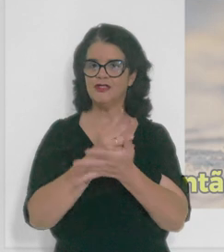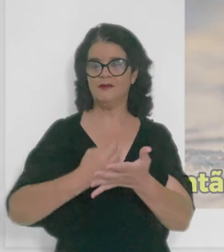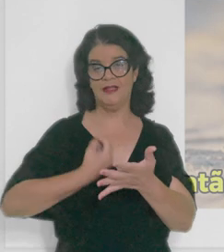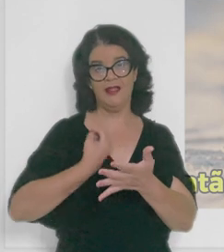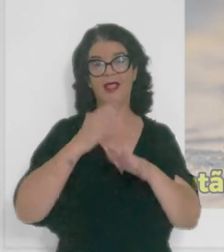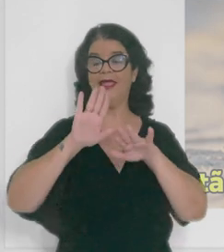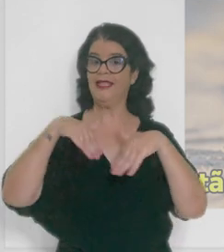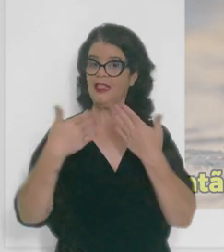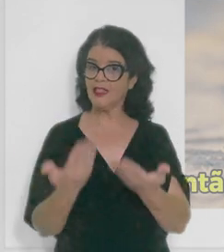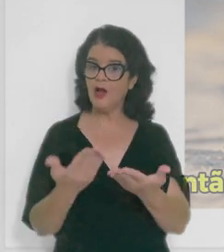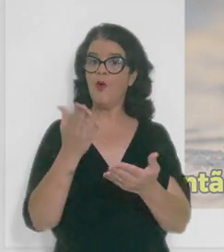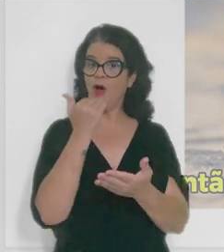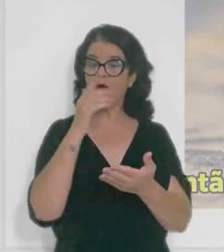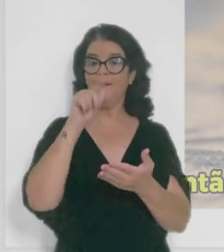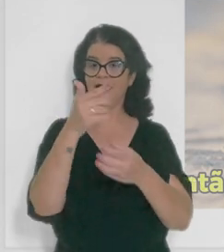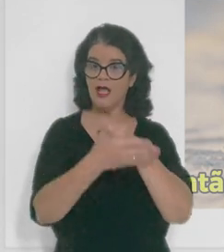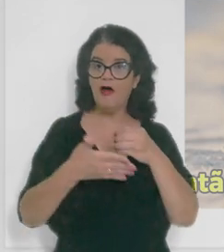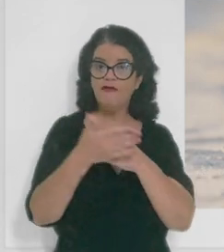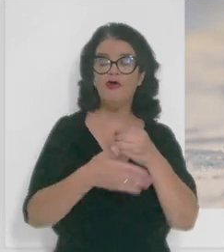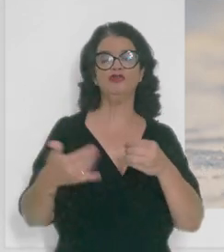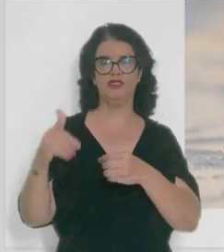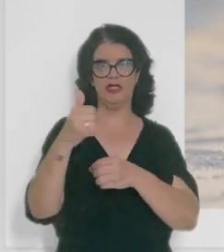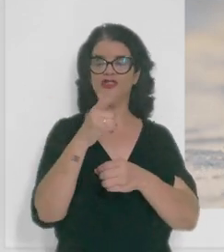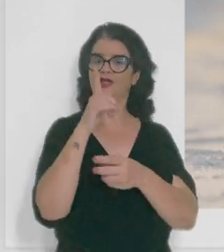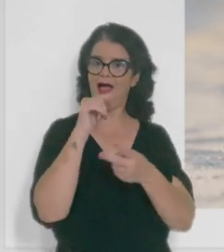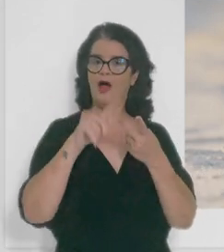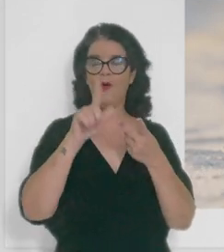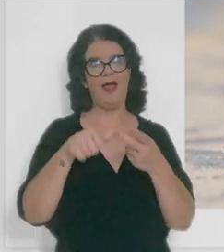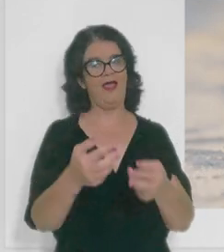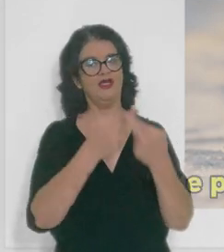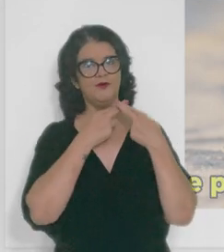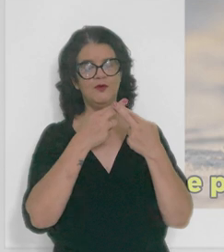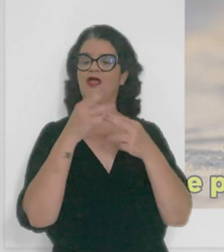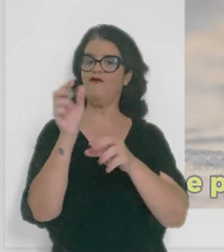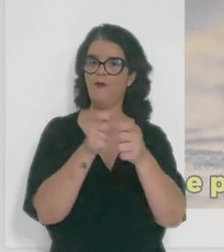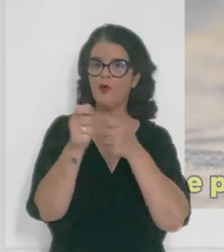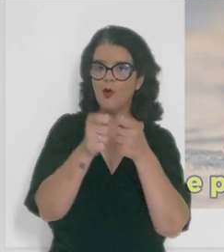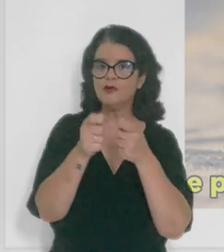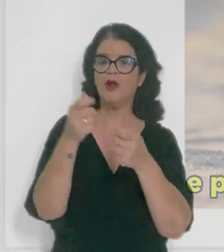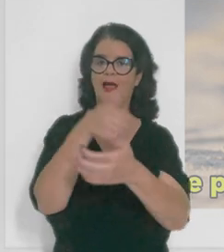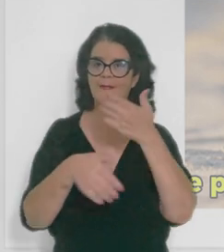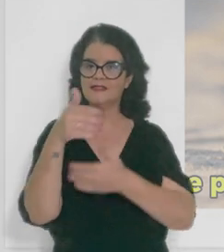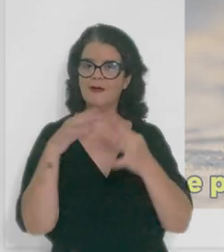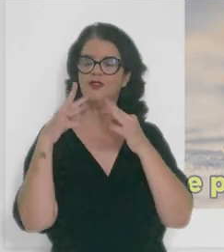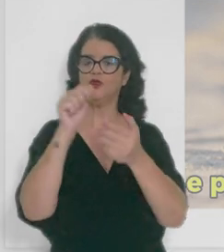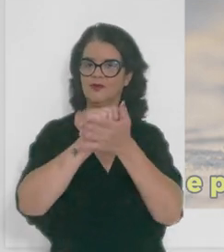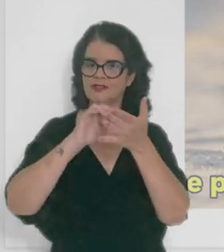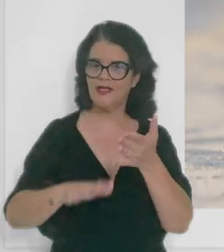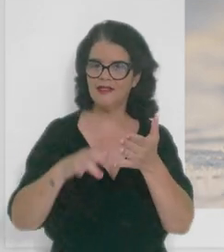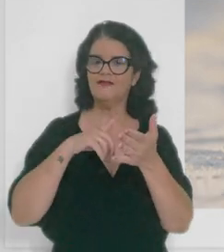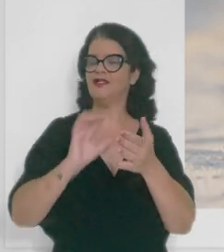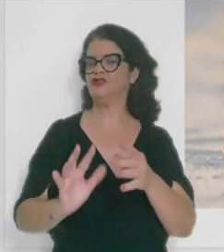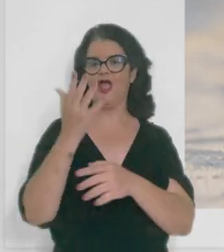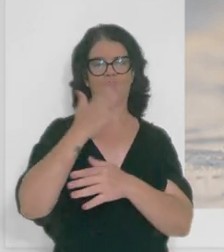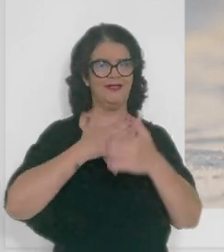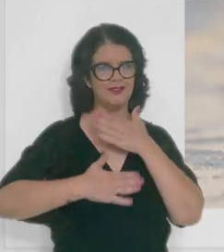Então, o alimento, pessoal, é a fonte de energia. A água é responsável por controlar e participar de todas as atividades químicas